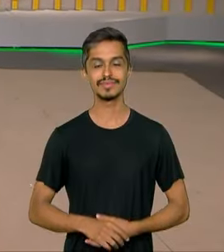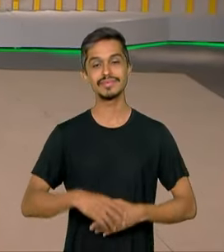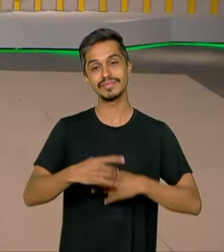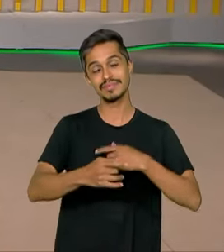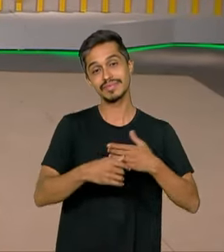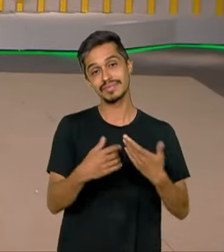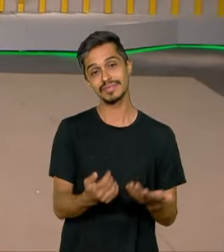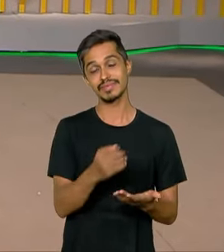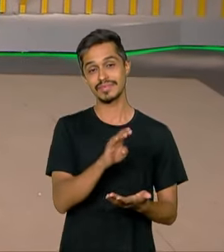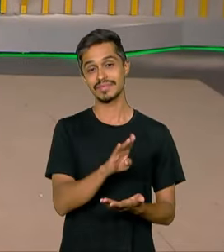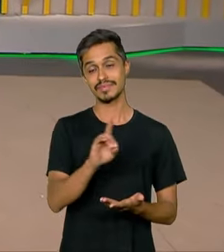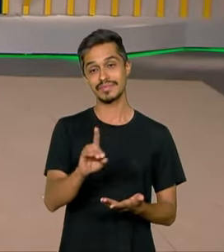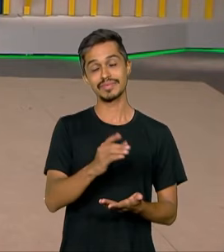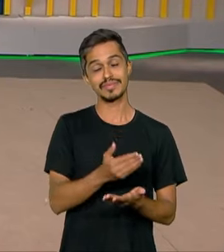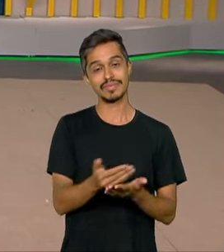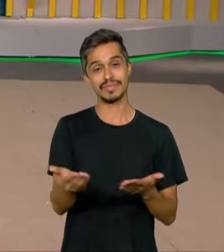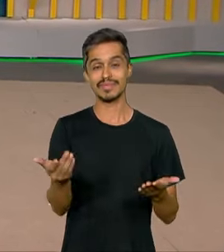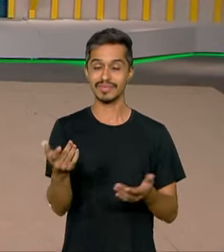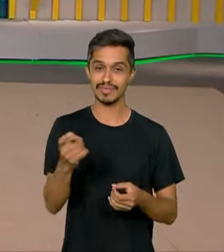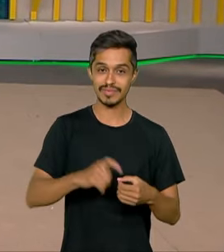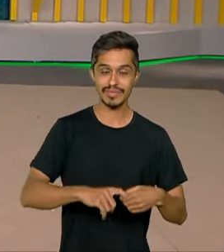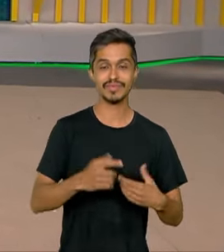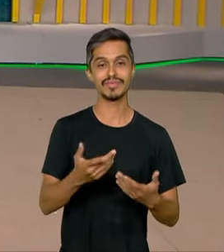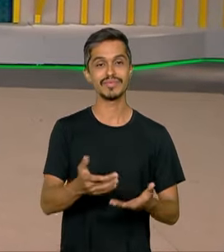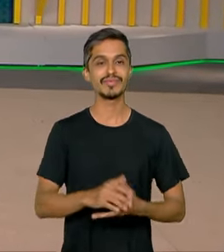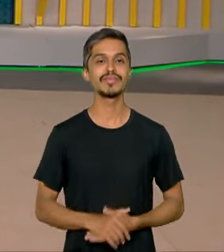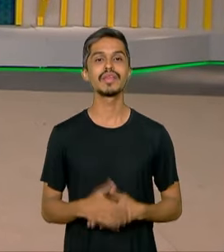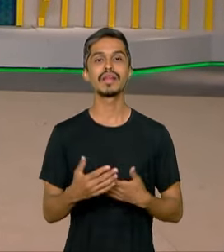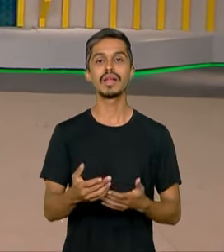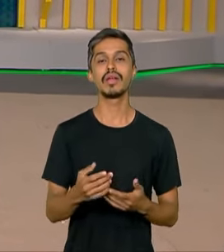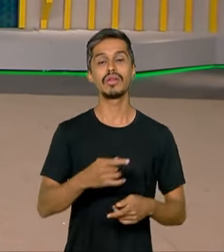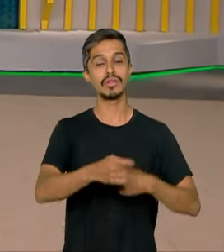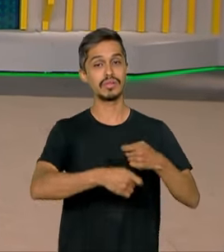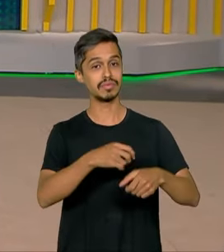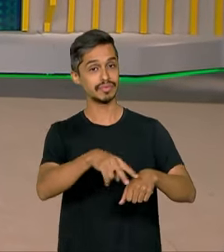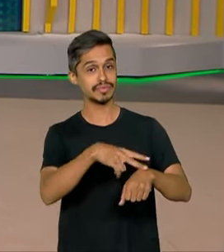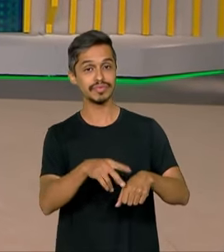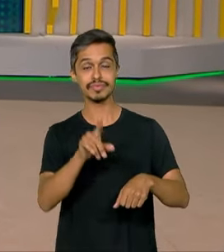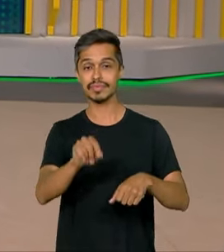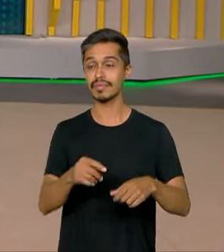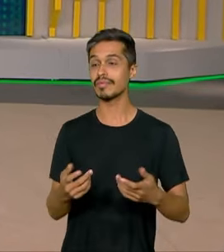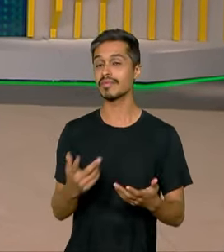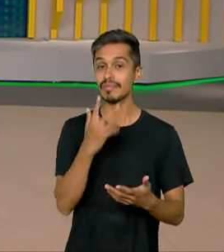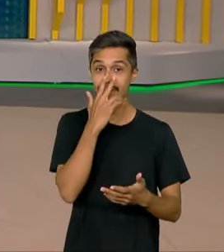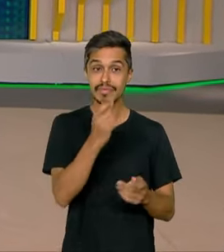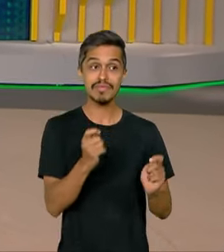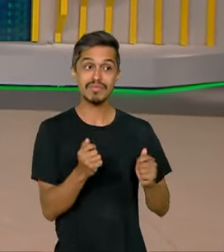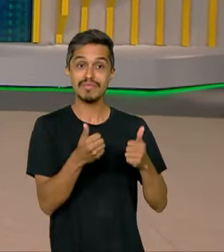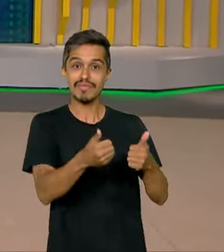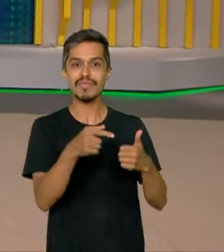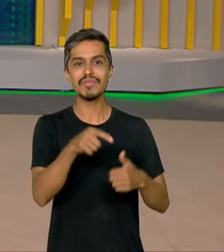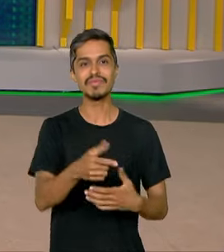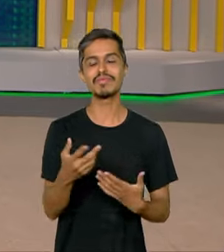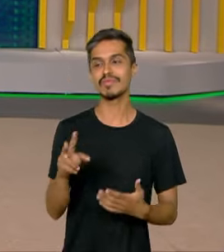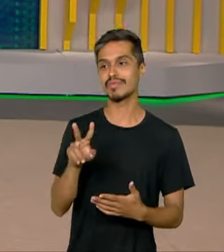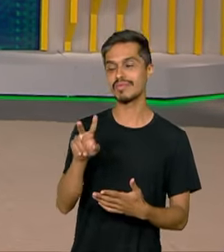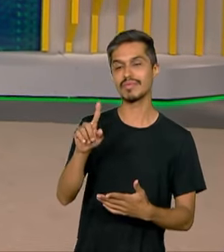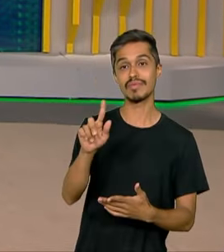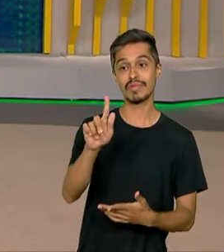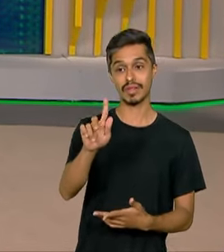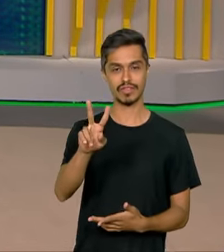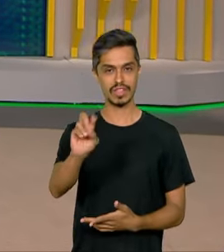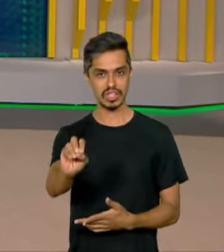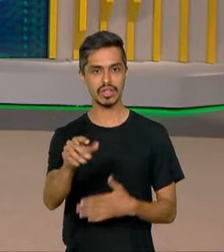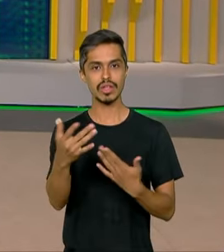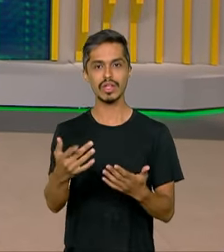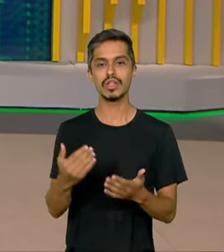O Brasil em dia já está de volta. E a economia verde na indústria é a aposta durante a presidência do Brasil no G20, que começou